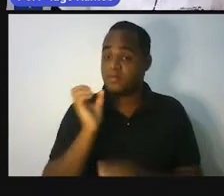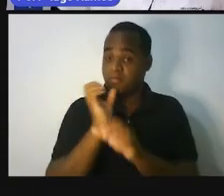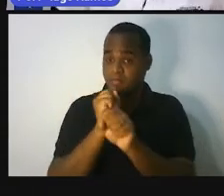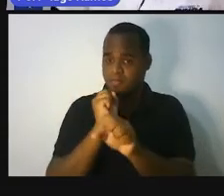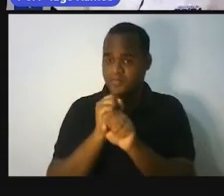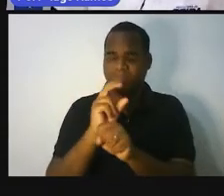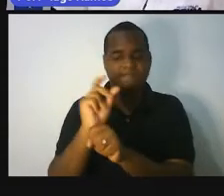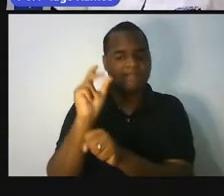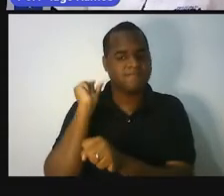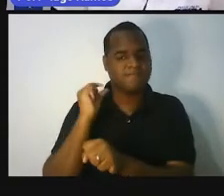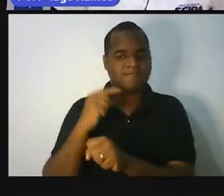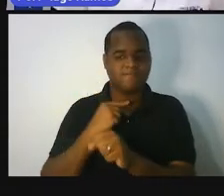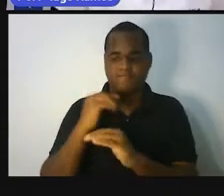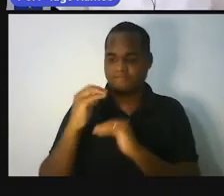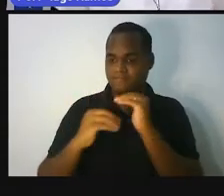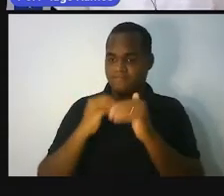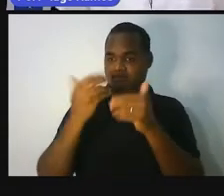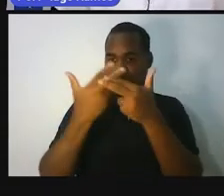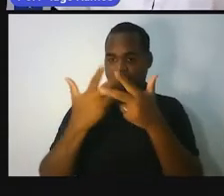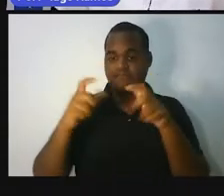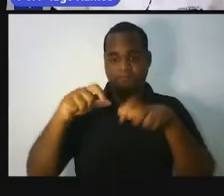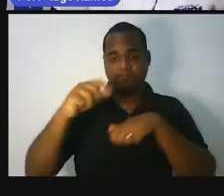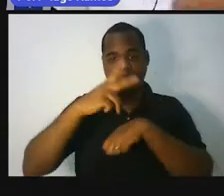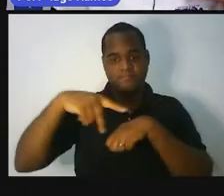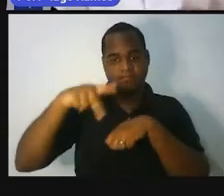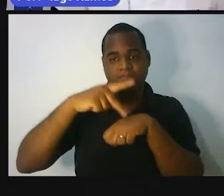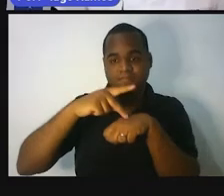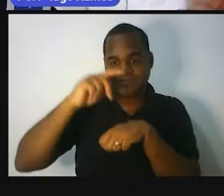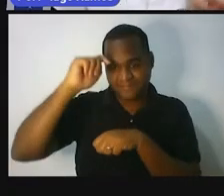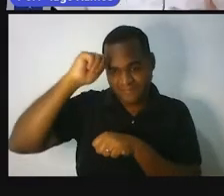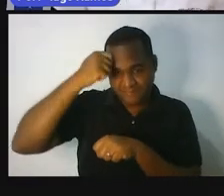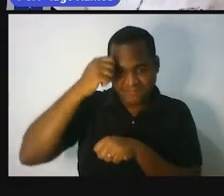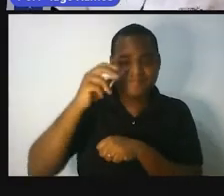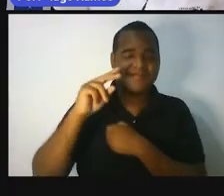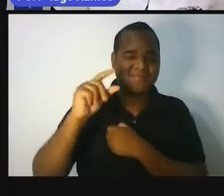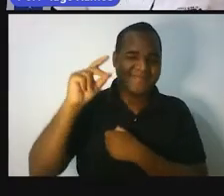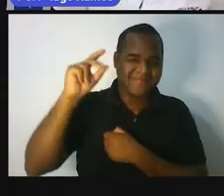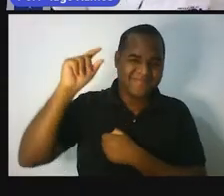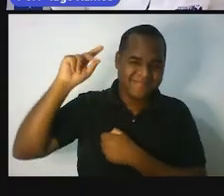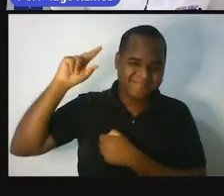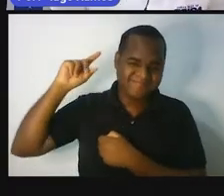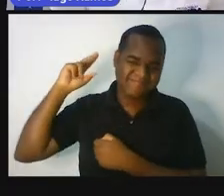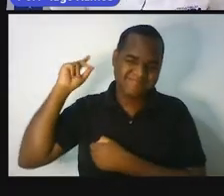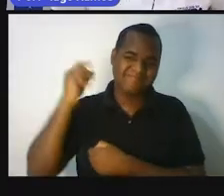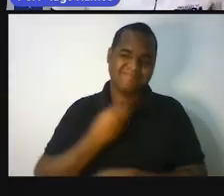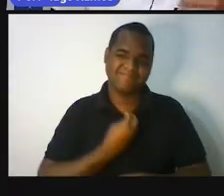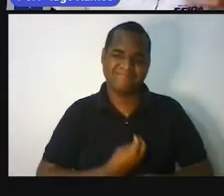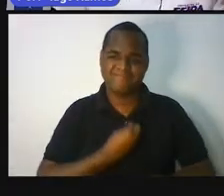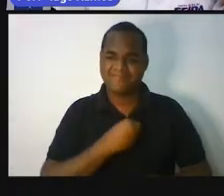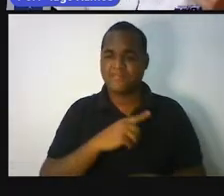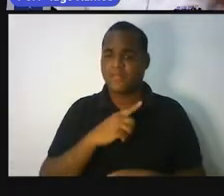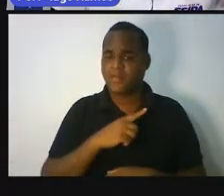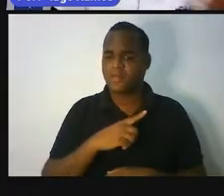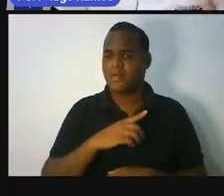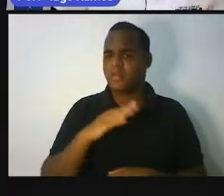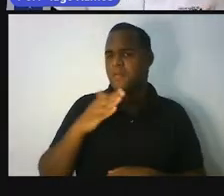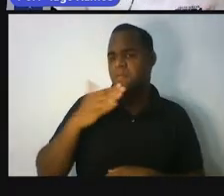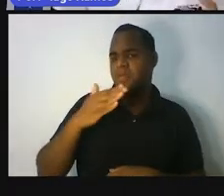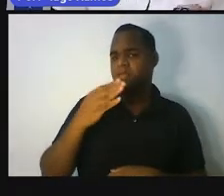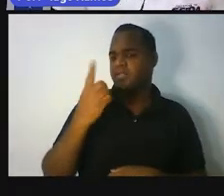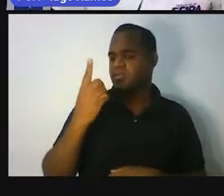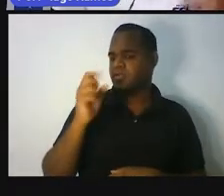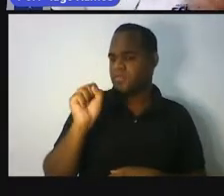desenvolvido na África, há muito, muito, muito tempo atrás. Eu estou falando de em torno de